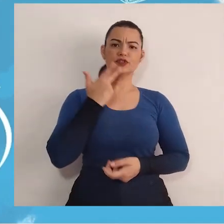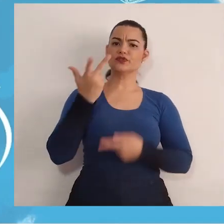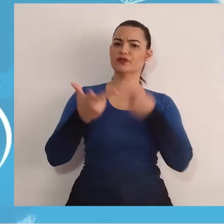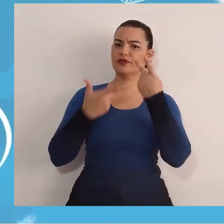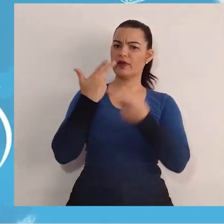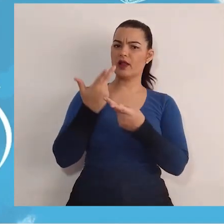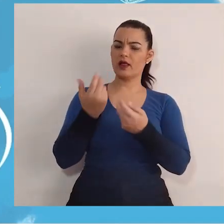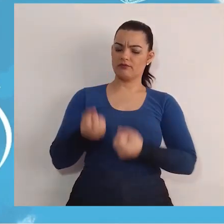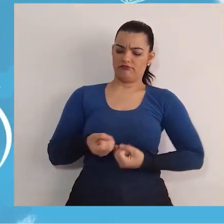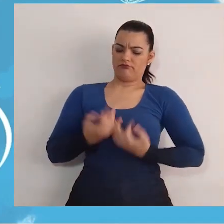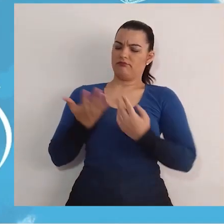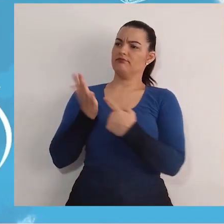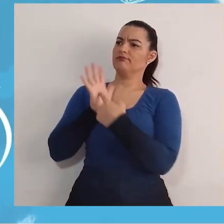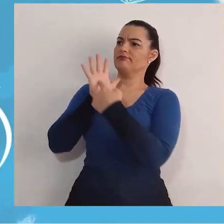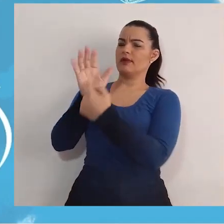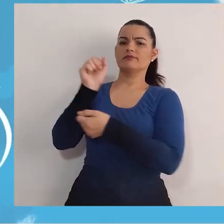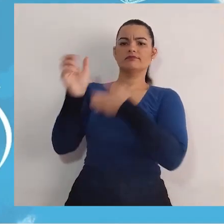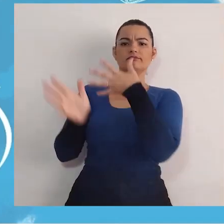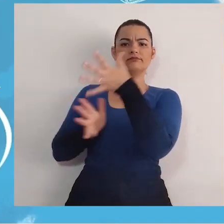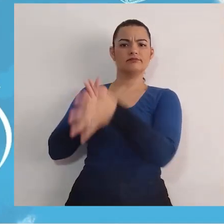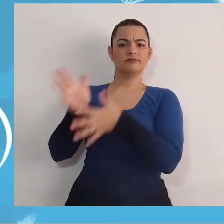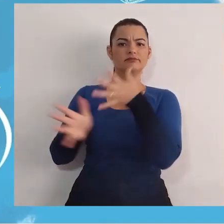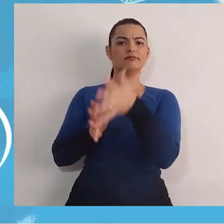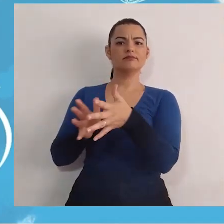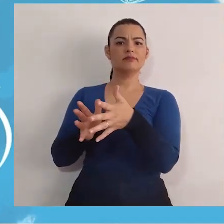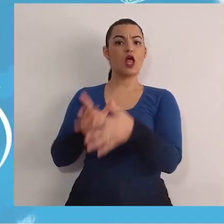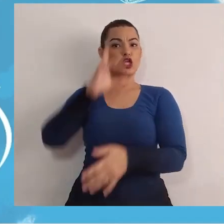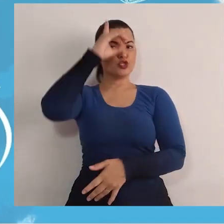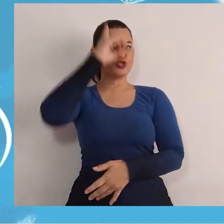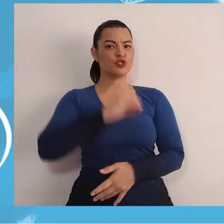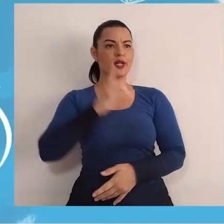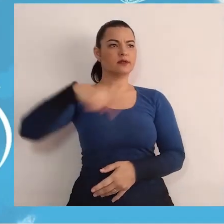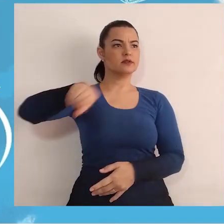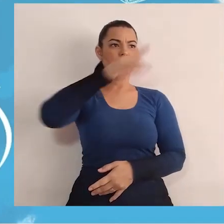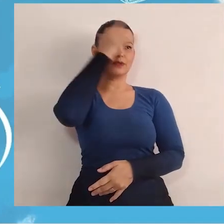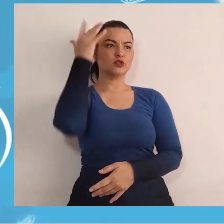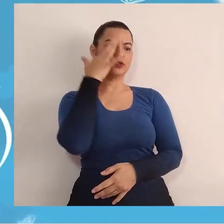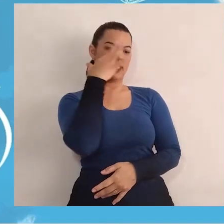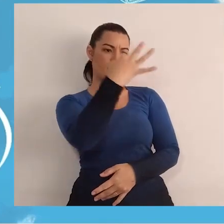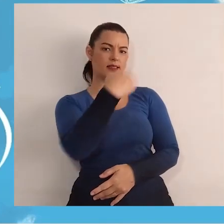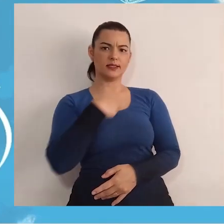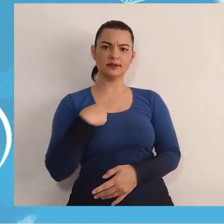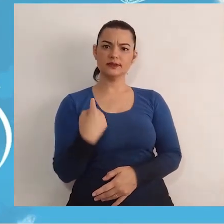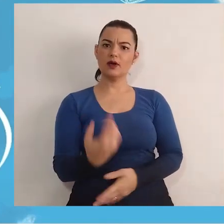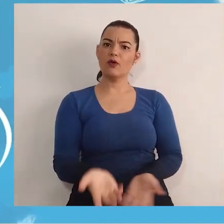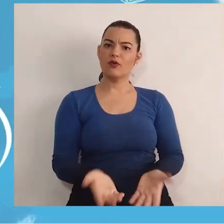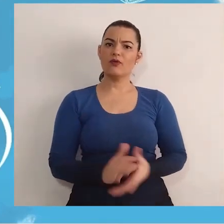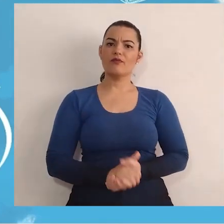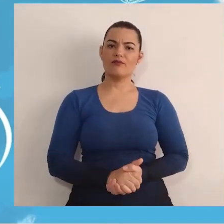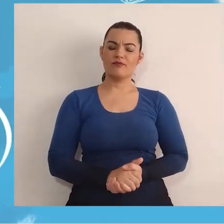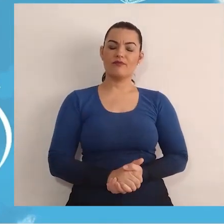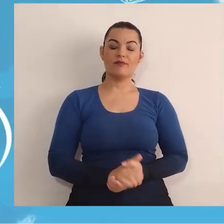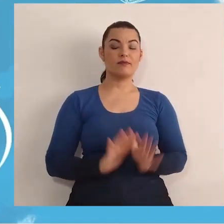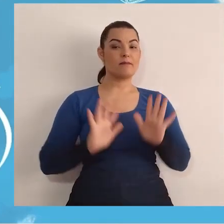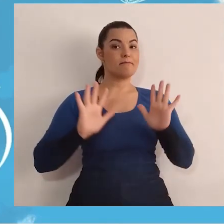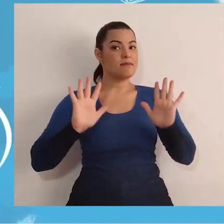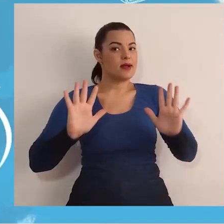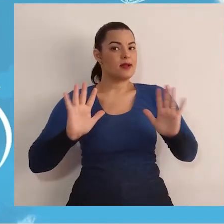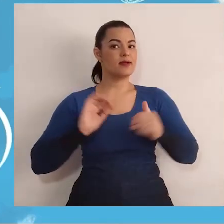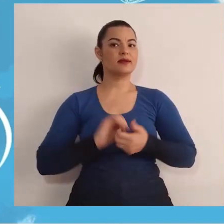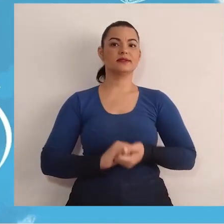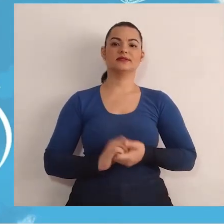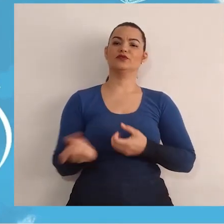temos o direito de falarmos, temos o direito de sermos ouvidos. Isso não